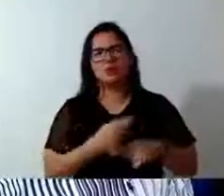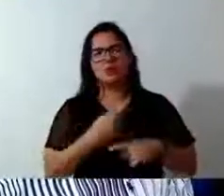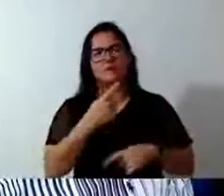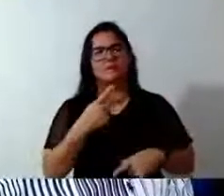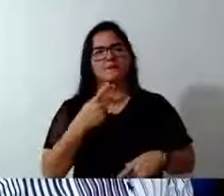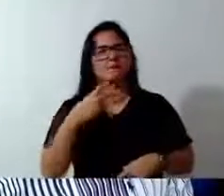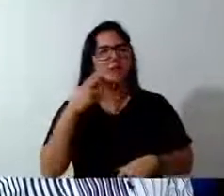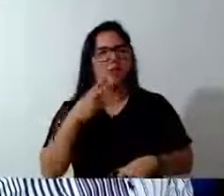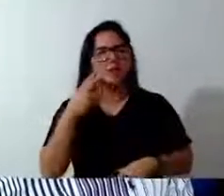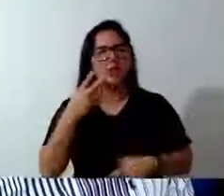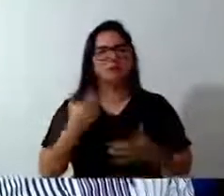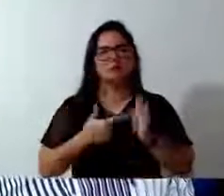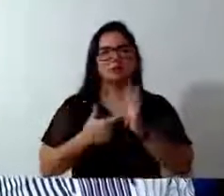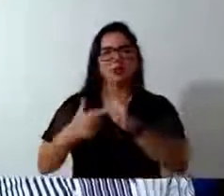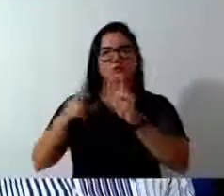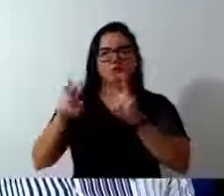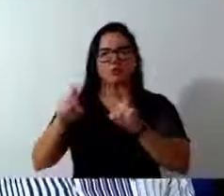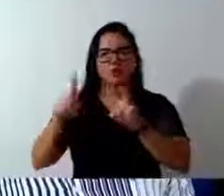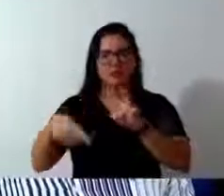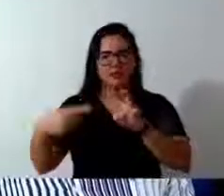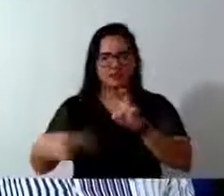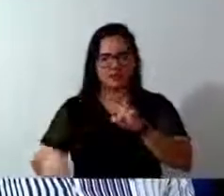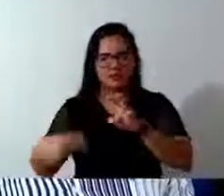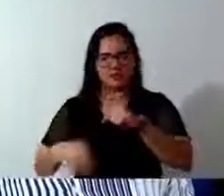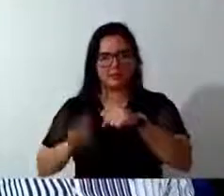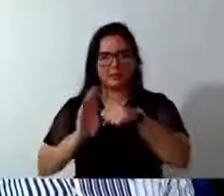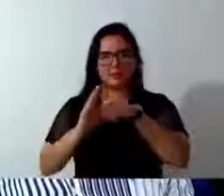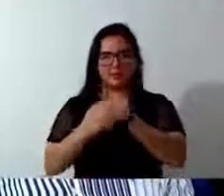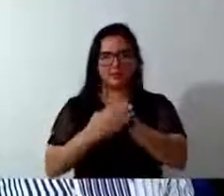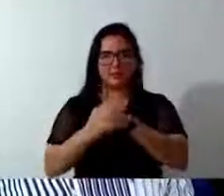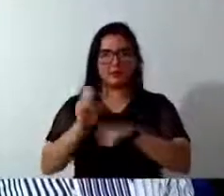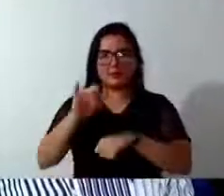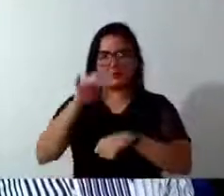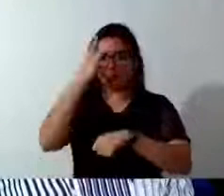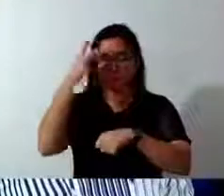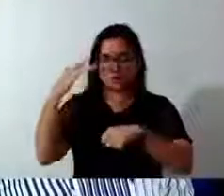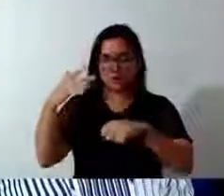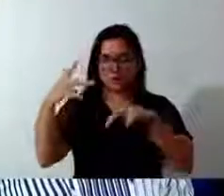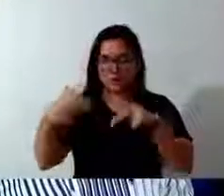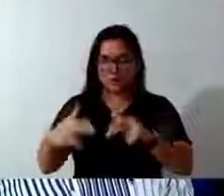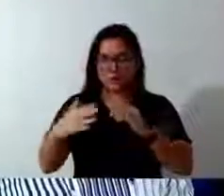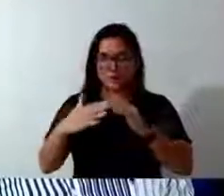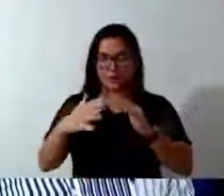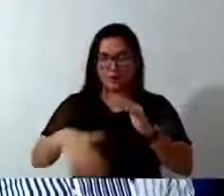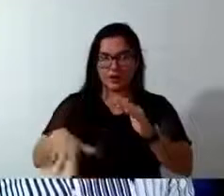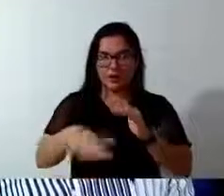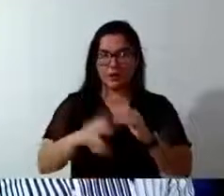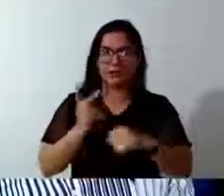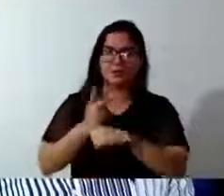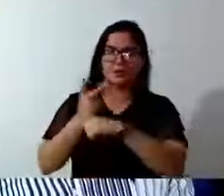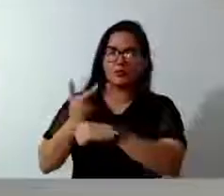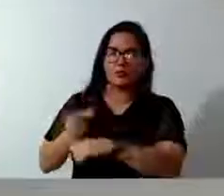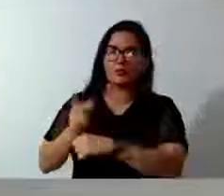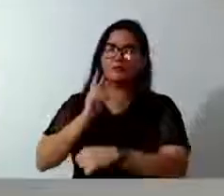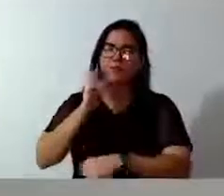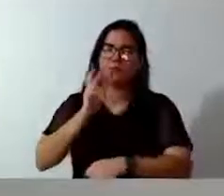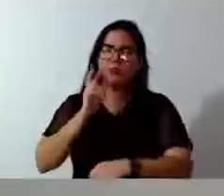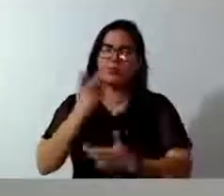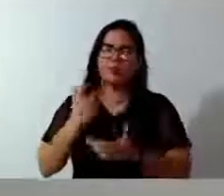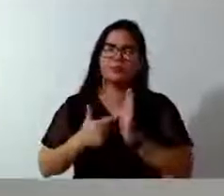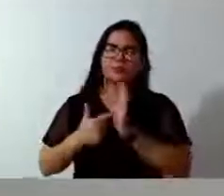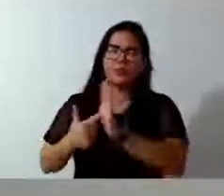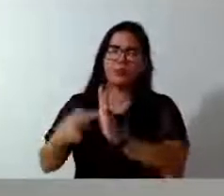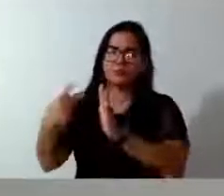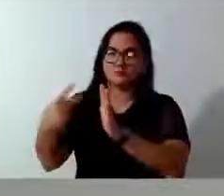trazer uma demanda que é do bairro. Se a gente tivesse mais munícipes como o senhor, que procurasse um vereador para trazer uma problemática que é do